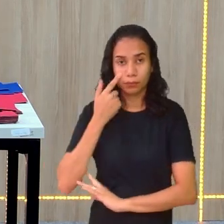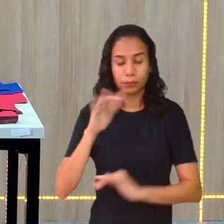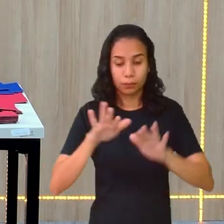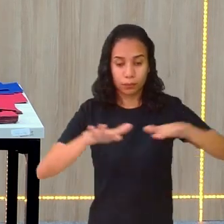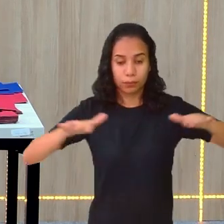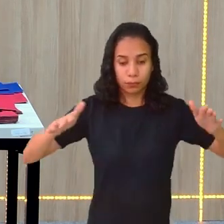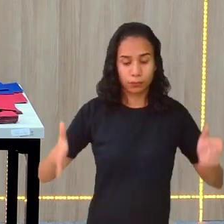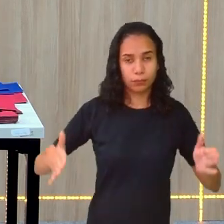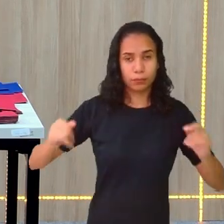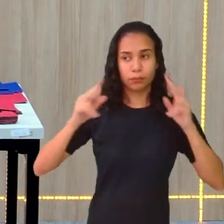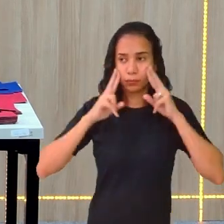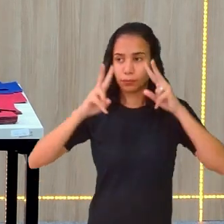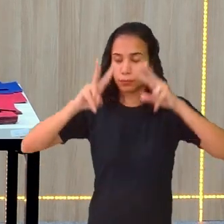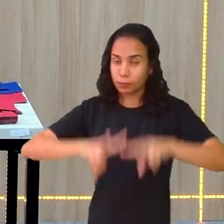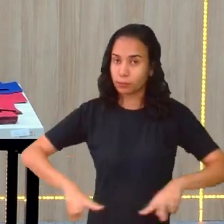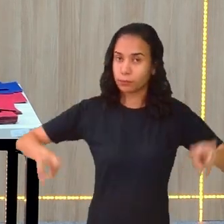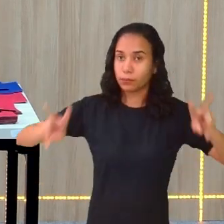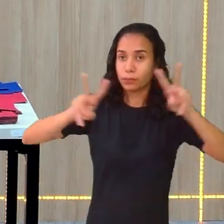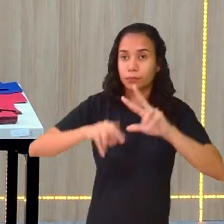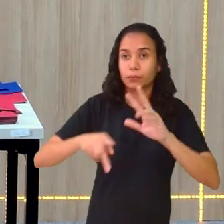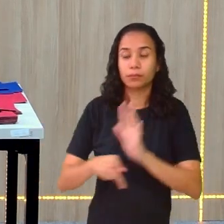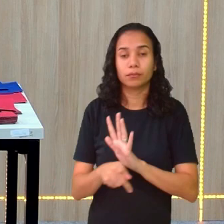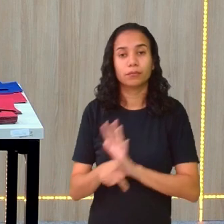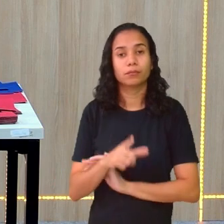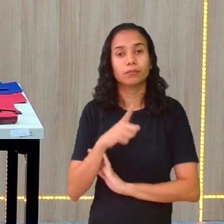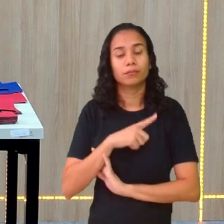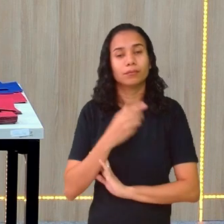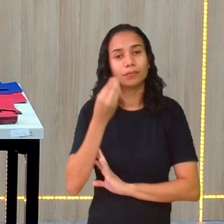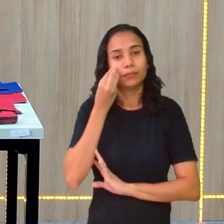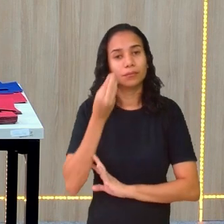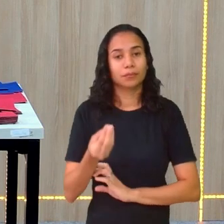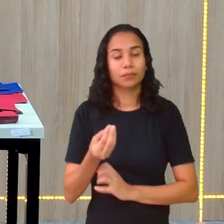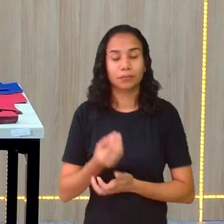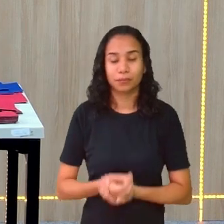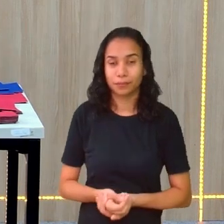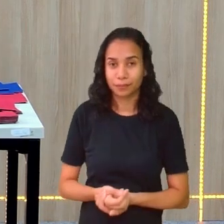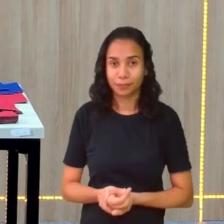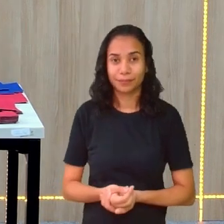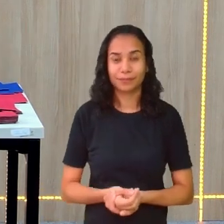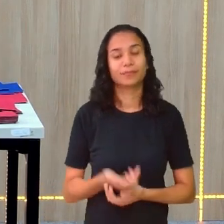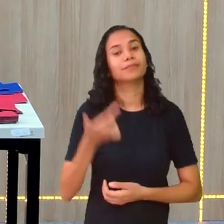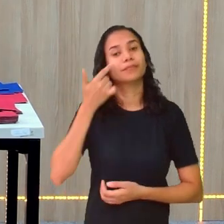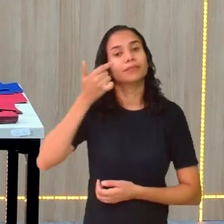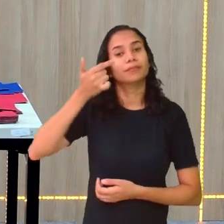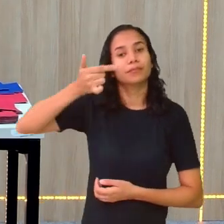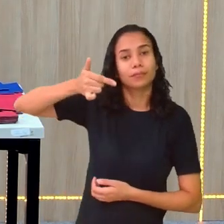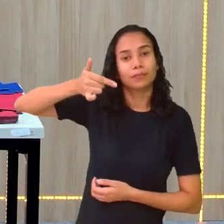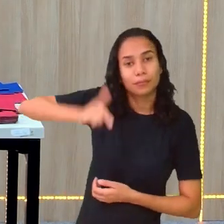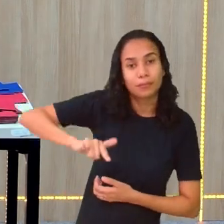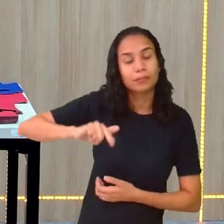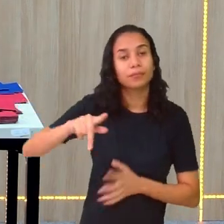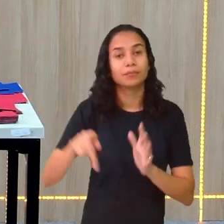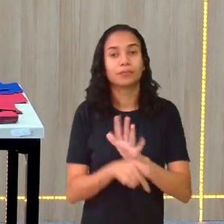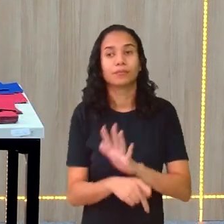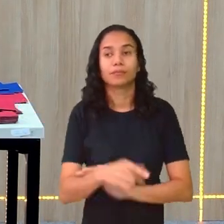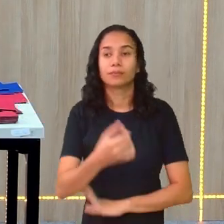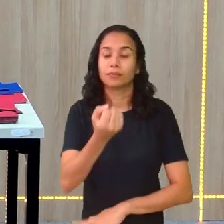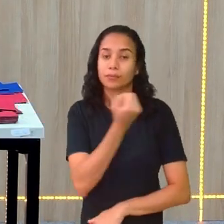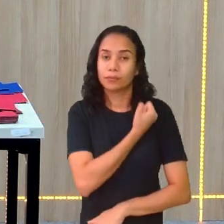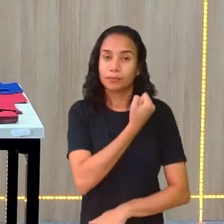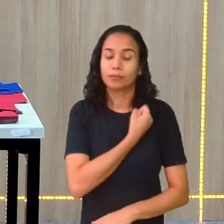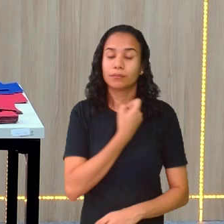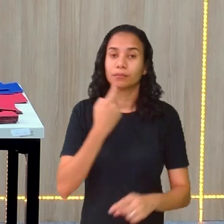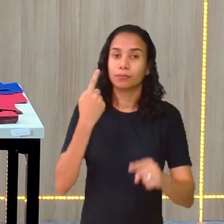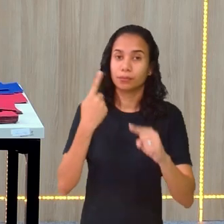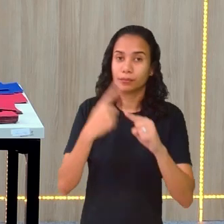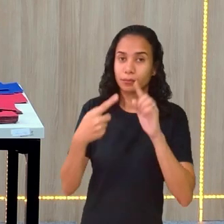preparei meu tabuleiro aqui dos ladrilhos algébricos. De novo, um número multiplicando o